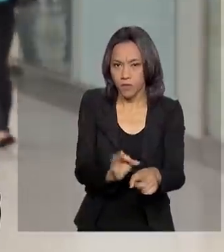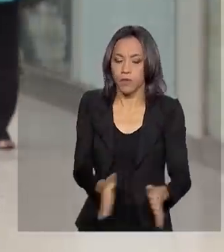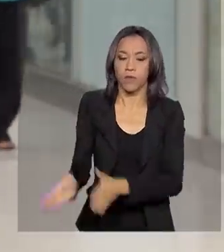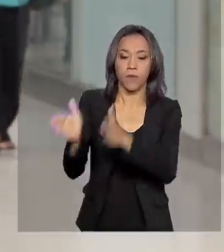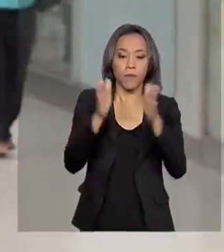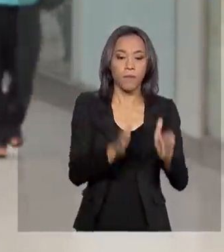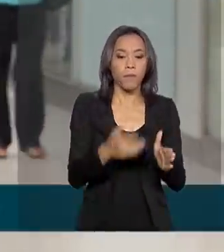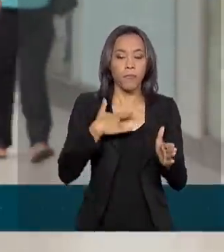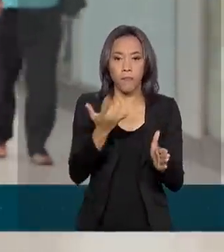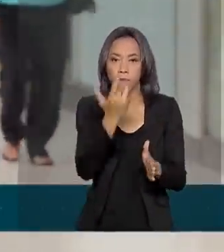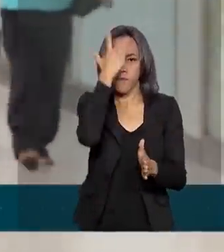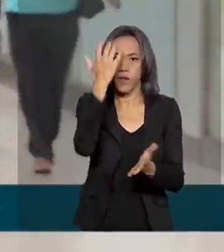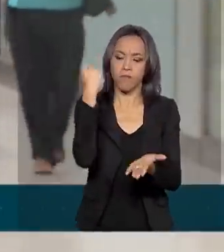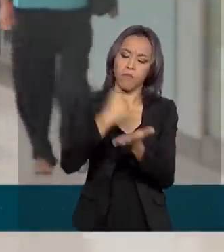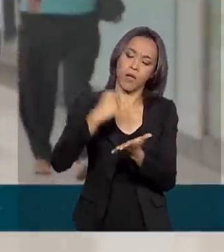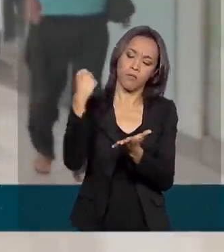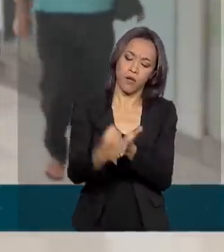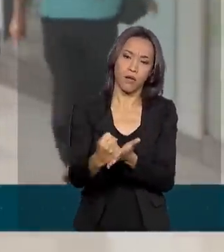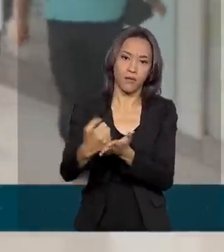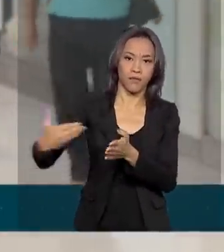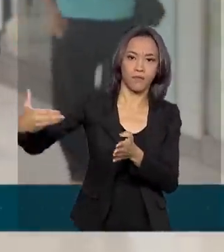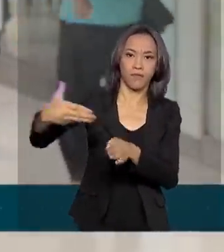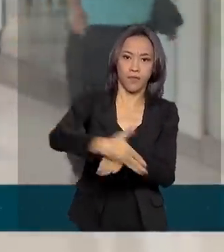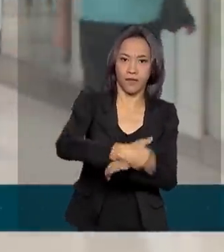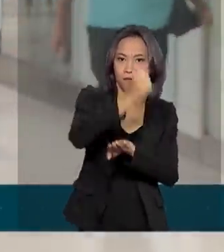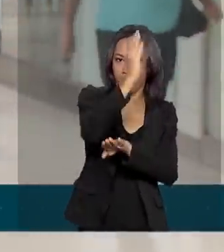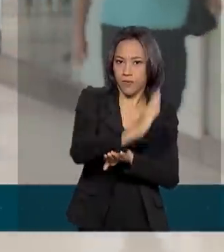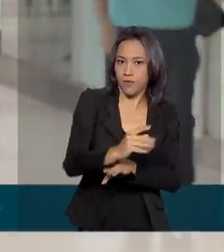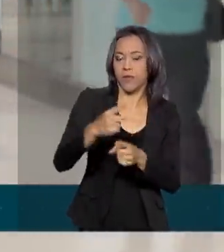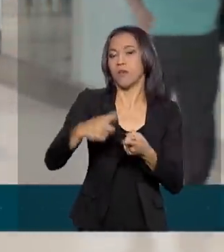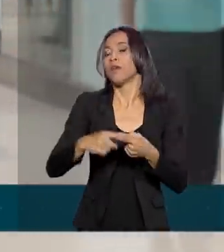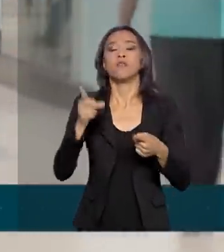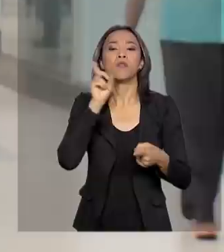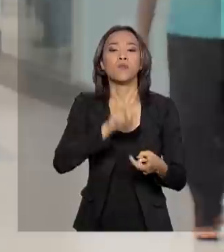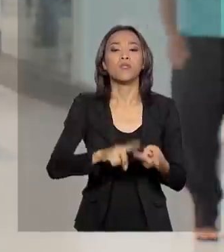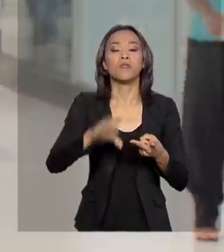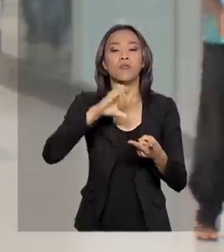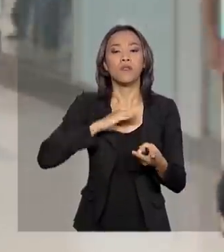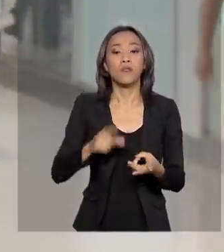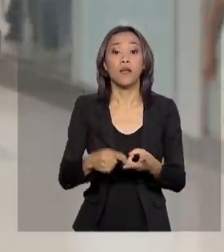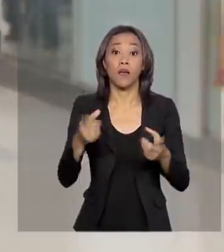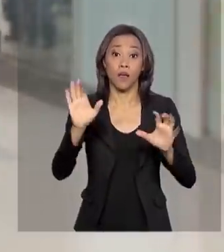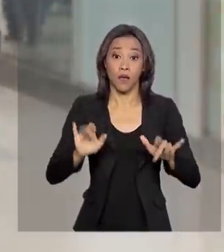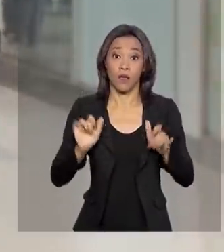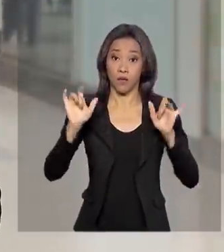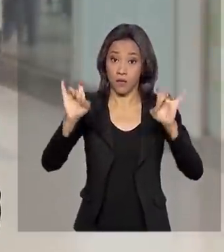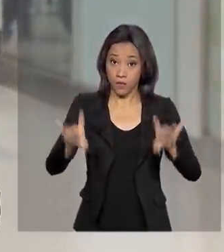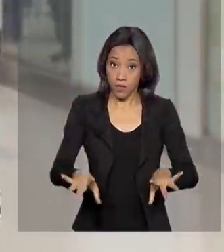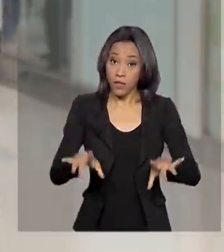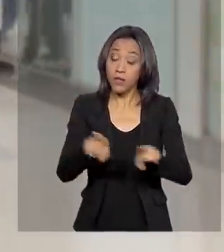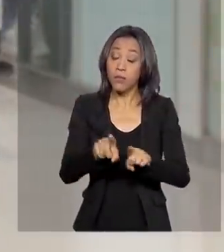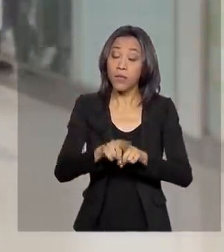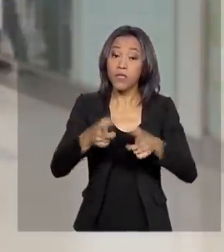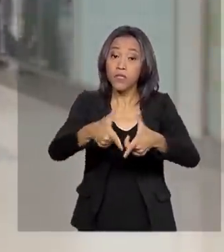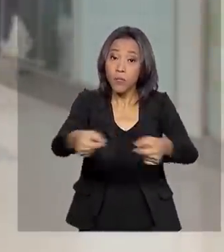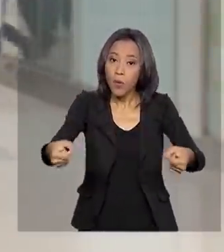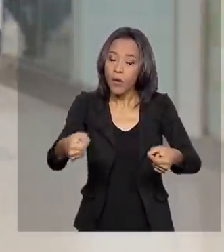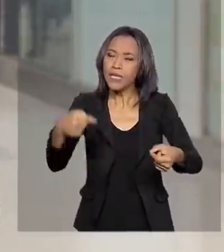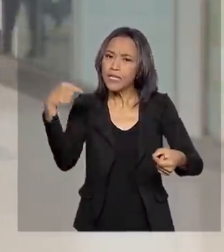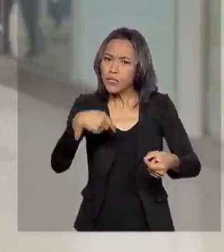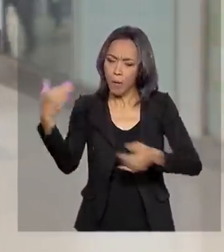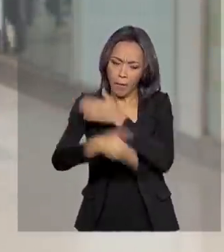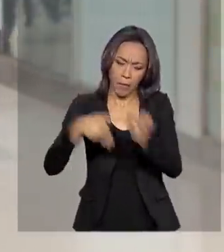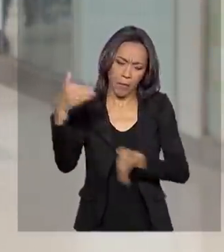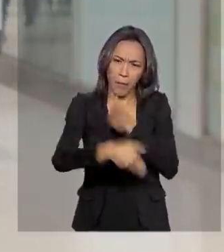facilitação de vistos para turistas dos Estados Unidos, Canadá, Austrália e Japão, além de aumentar o fluxo de visitantes